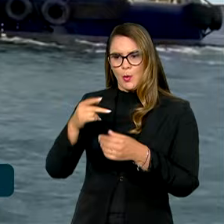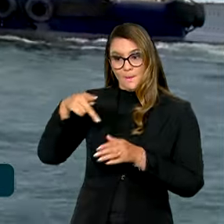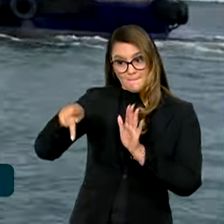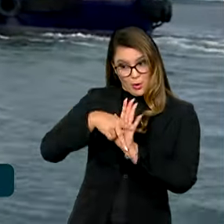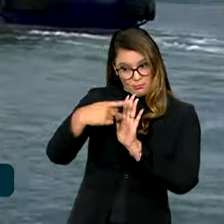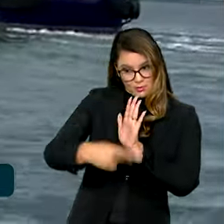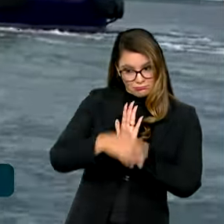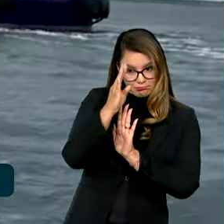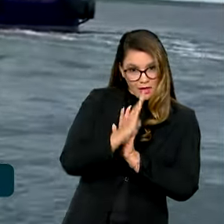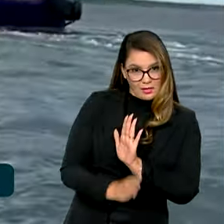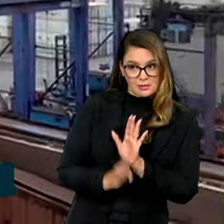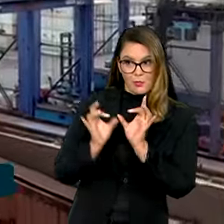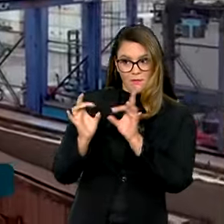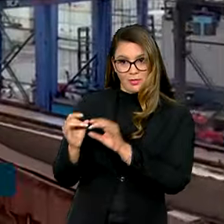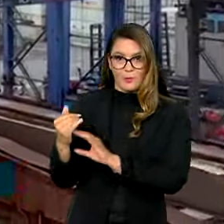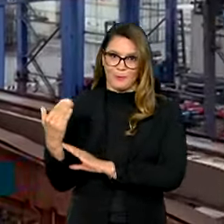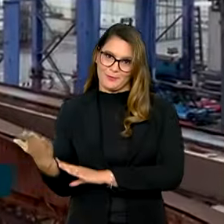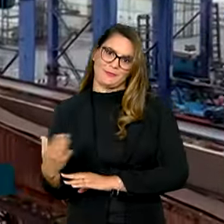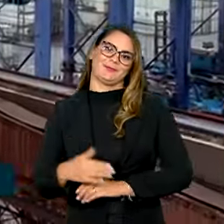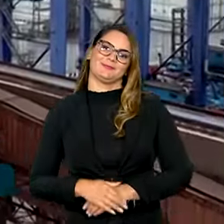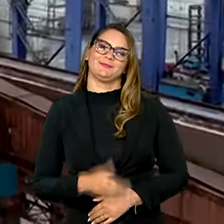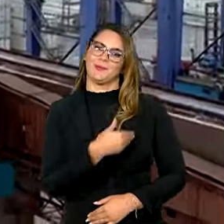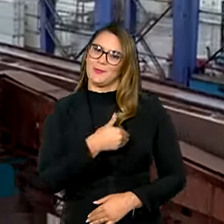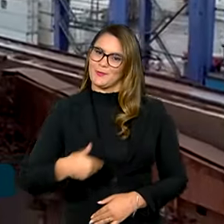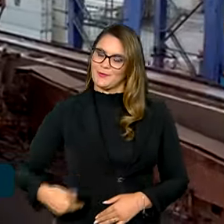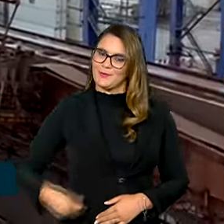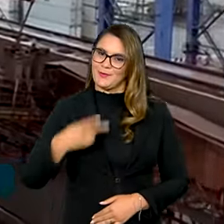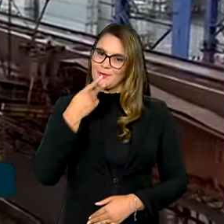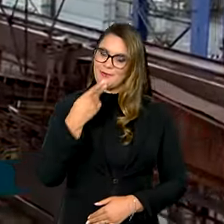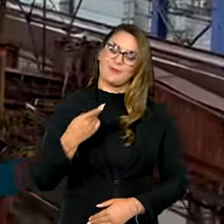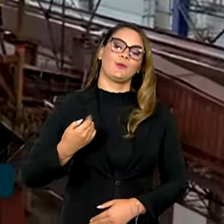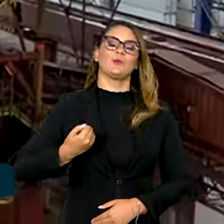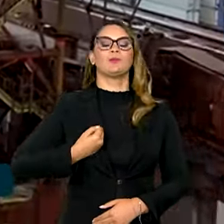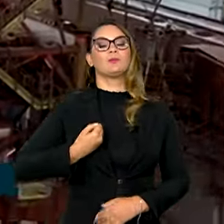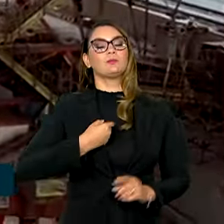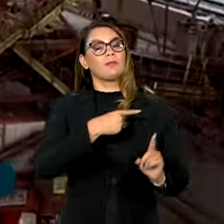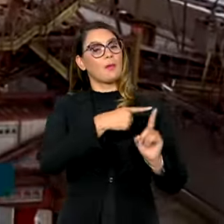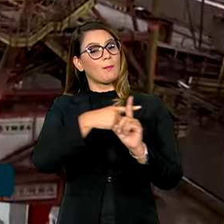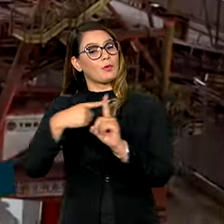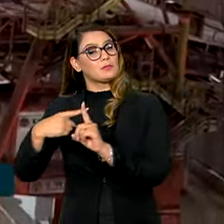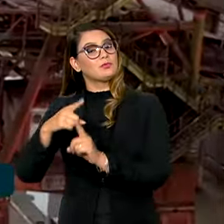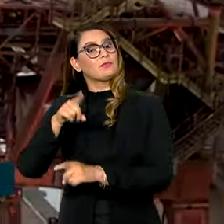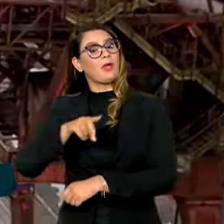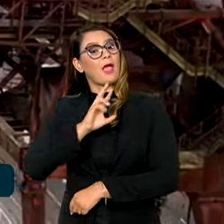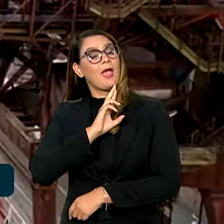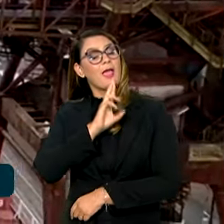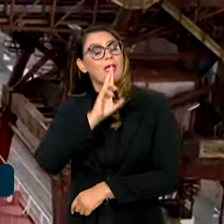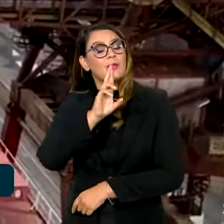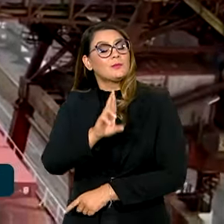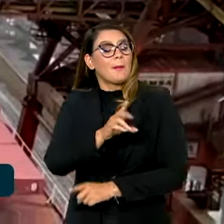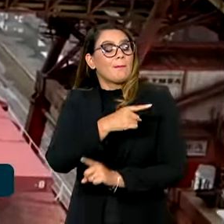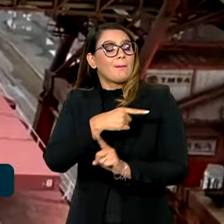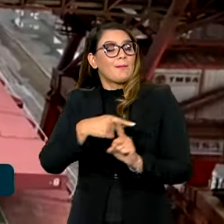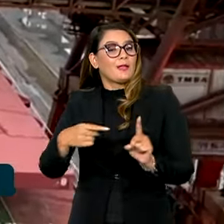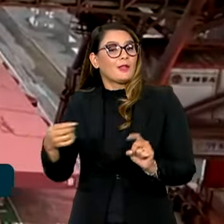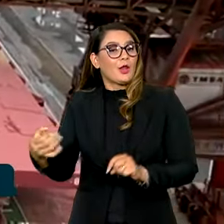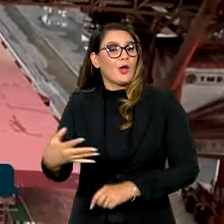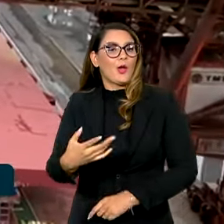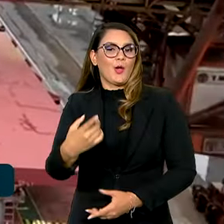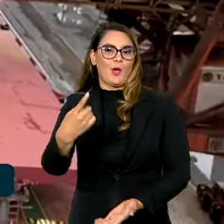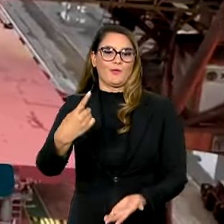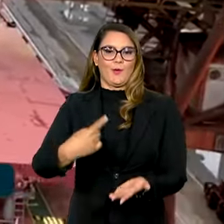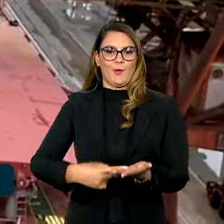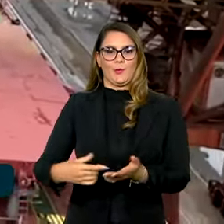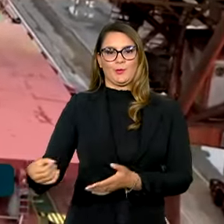brasileira para outros países. Segundo o governo, os números positivos são apenas o resultado parcial dos novos acordos com os